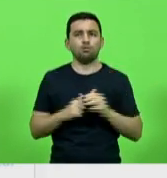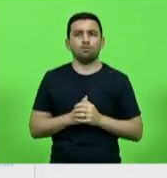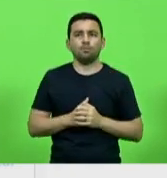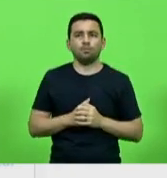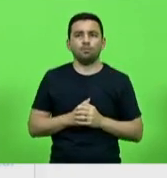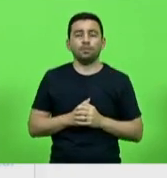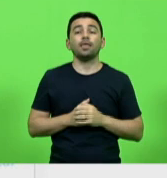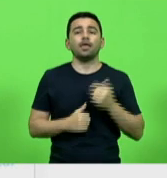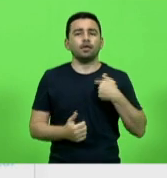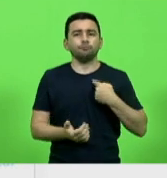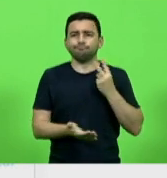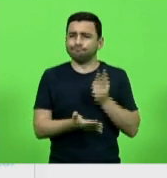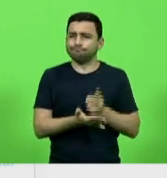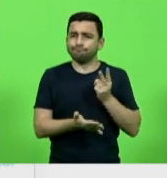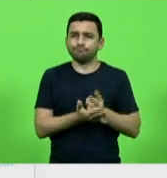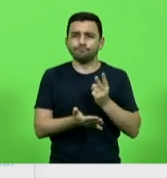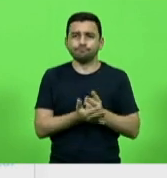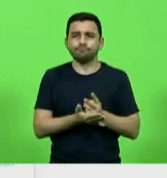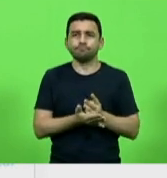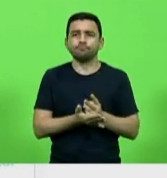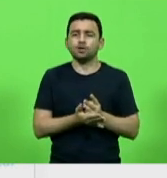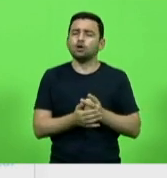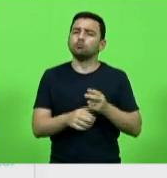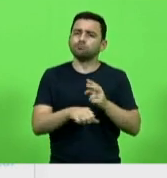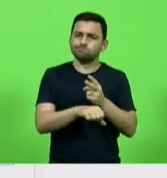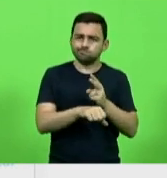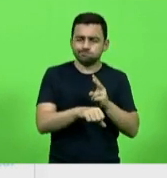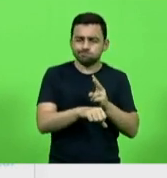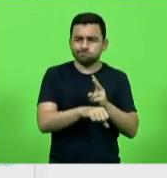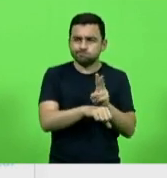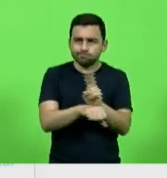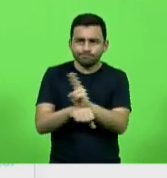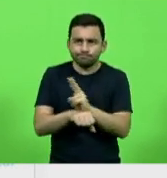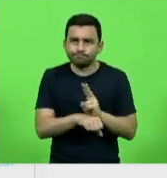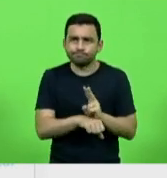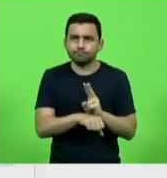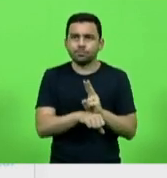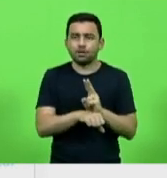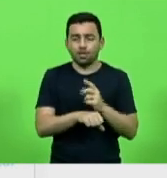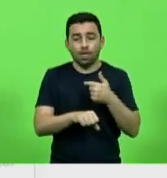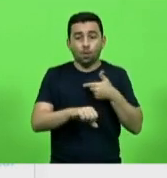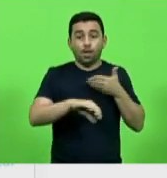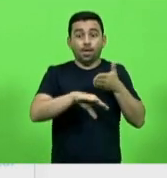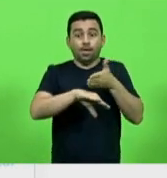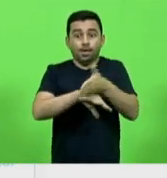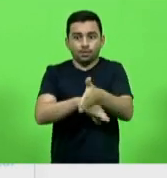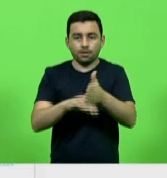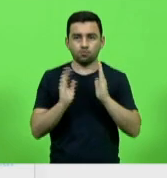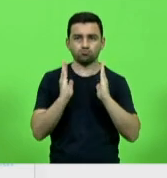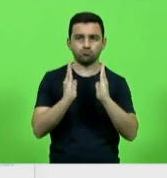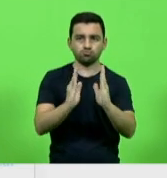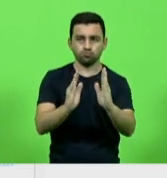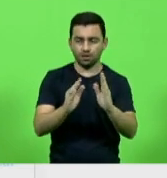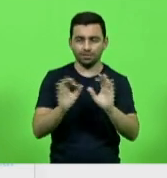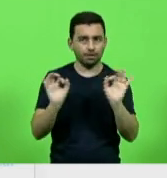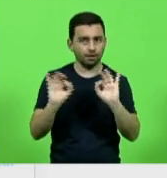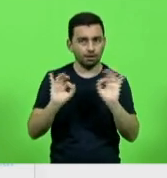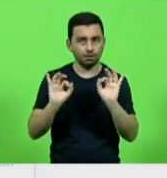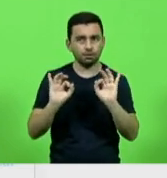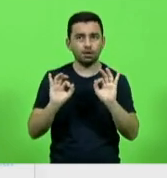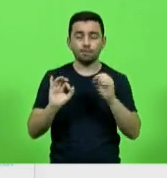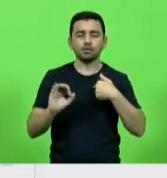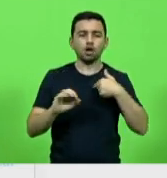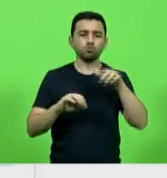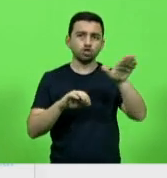mantive e mantenho as inspeções. As inspeções não entro nos corredores, mas passo pelos pavilhões e chamo os